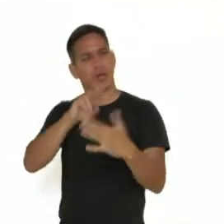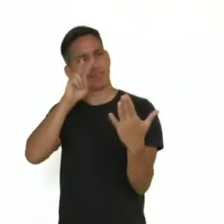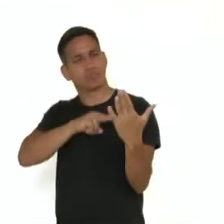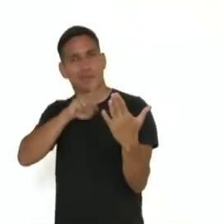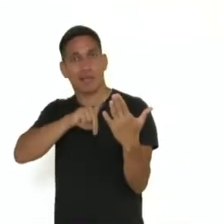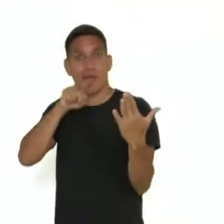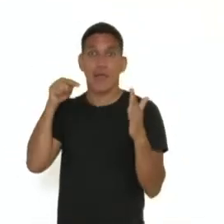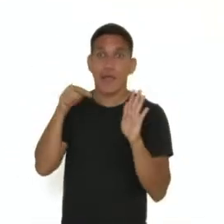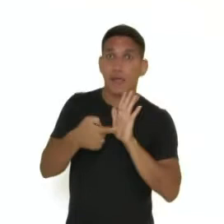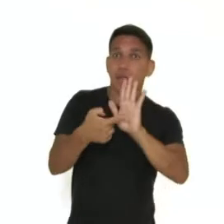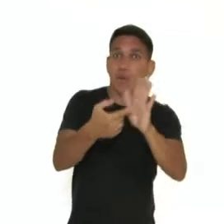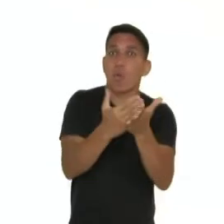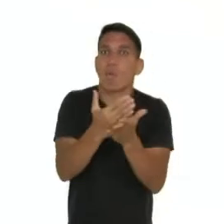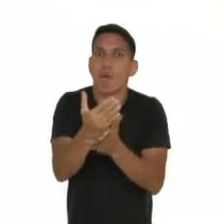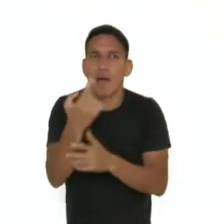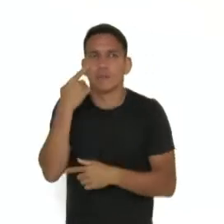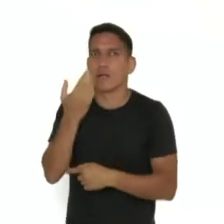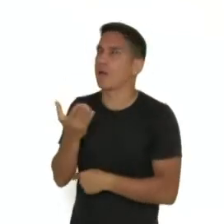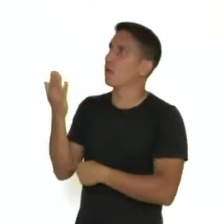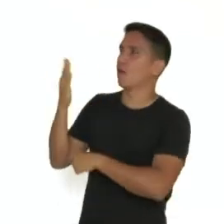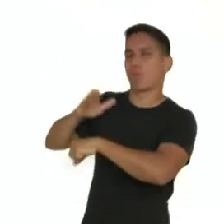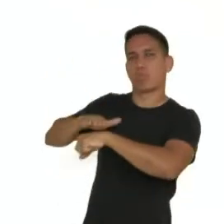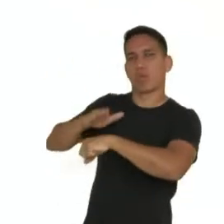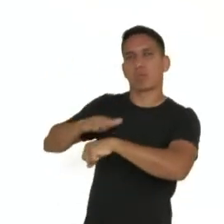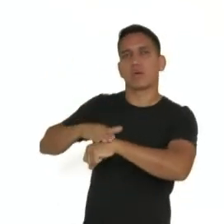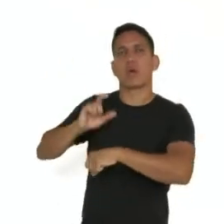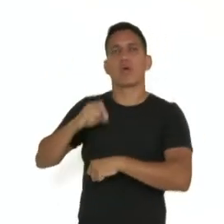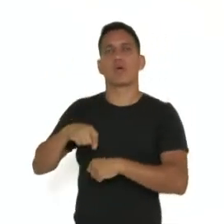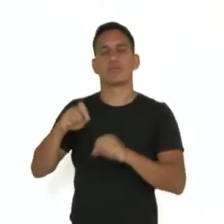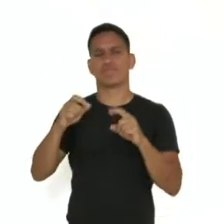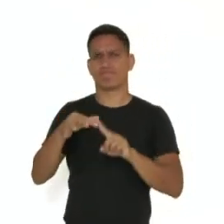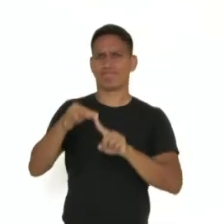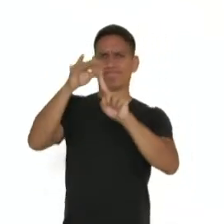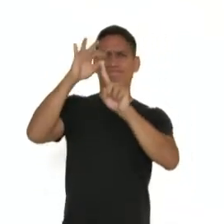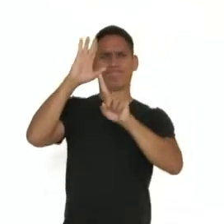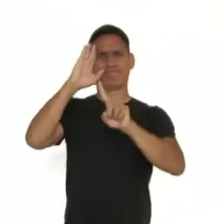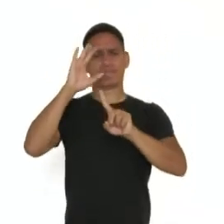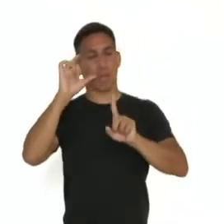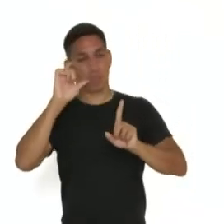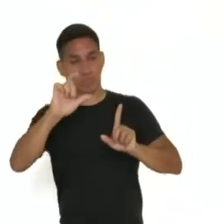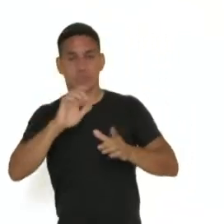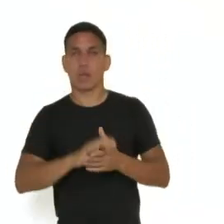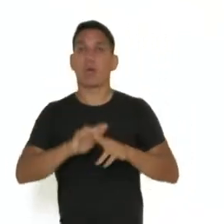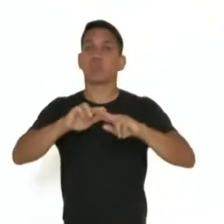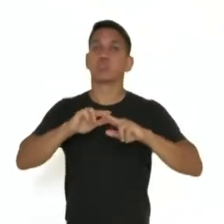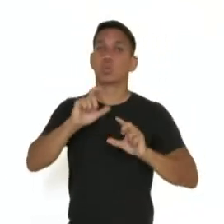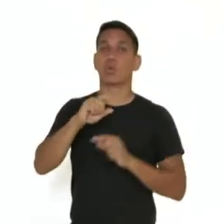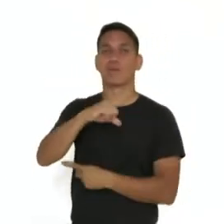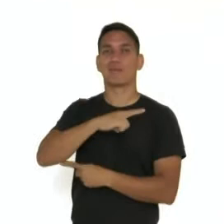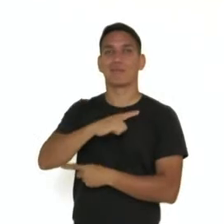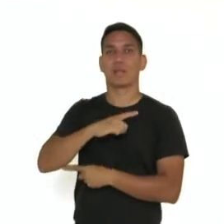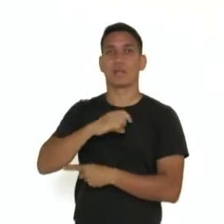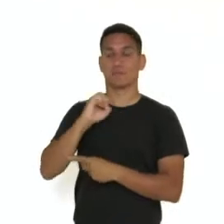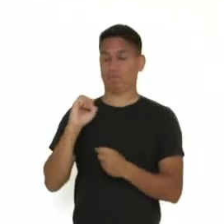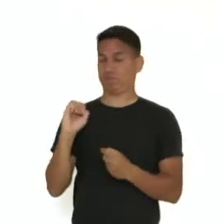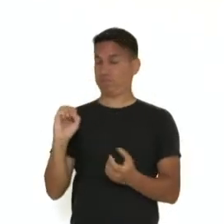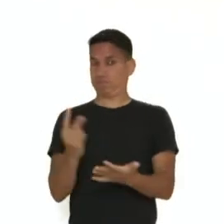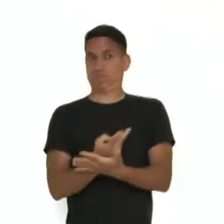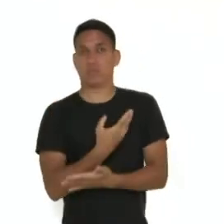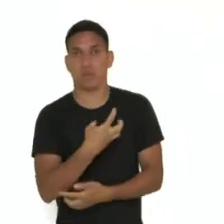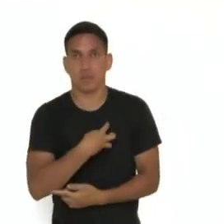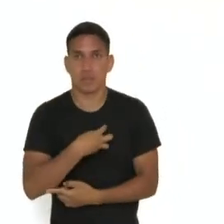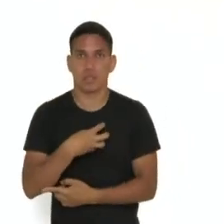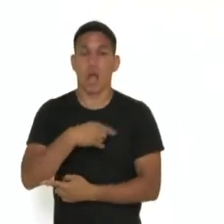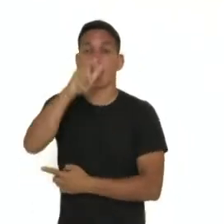É ele que vai aparecer ali, então, no primeiro momento, está em destaque. É fundamental, portanto, que a chamada seja de impacto para fazer com que